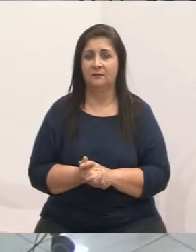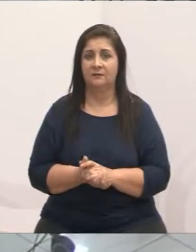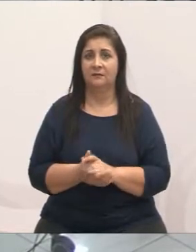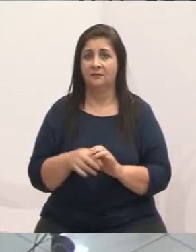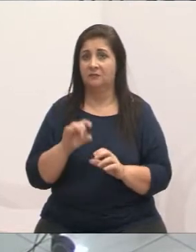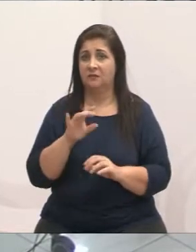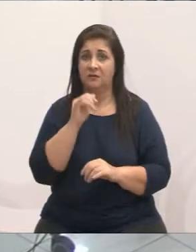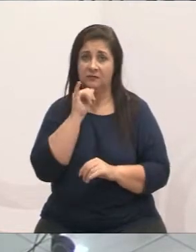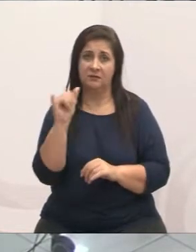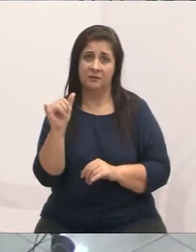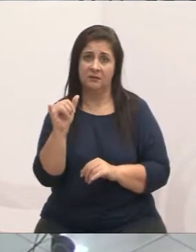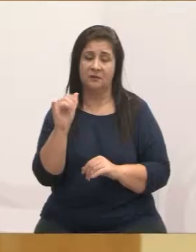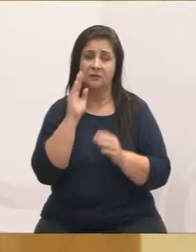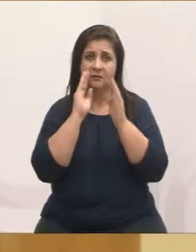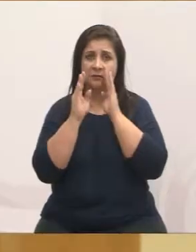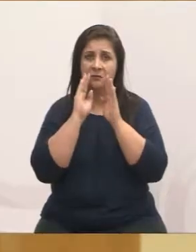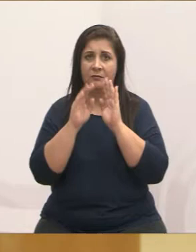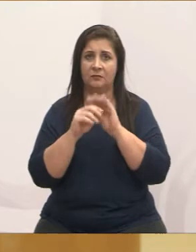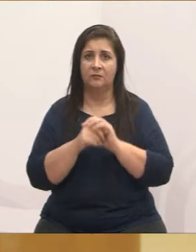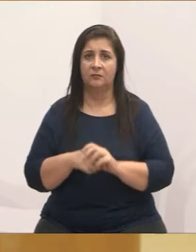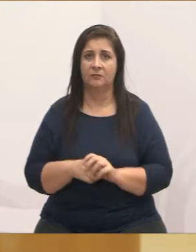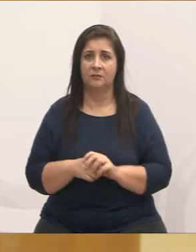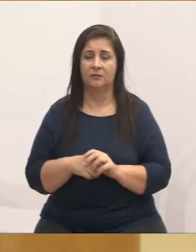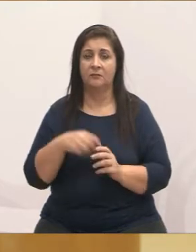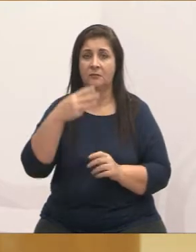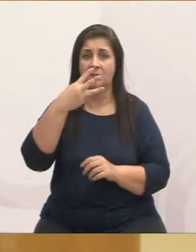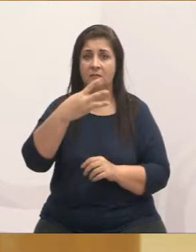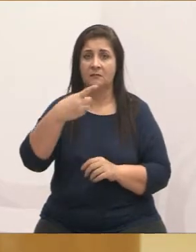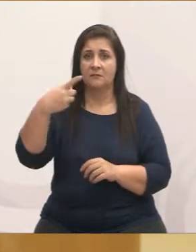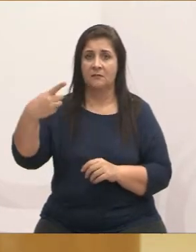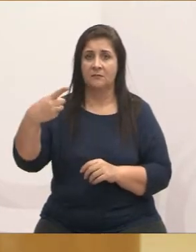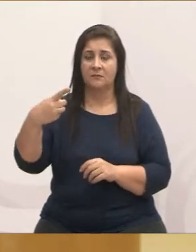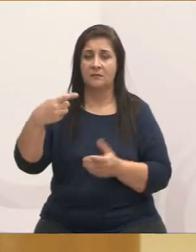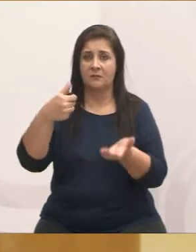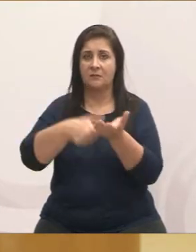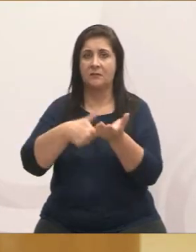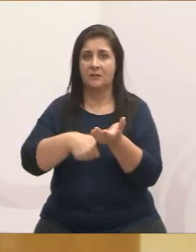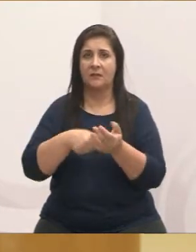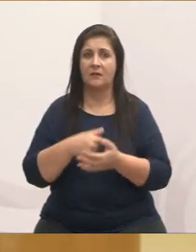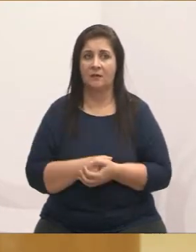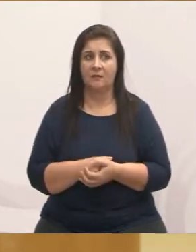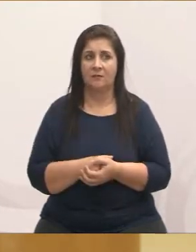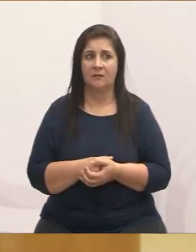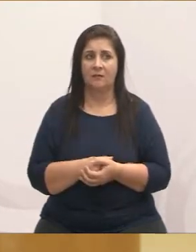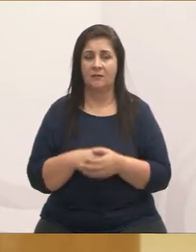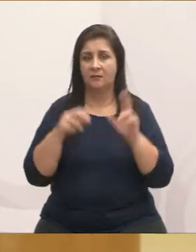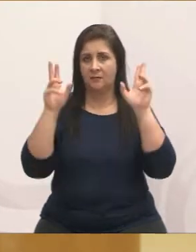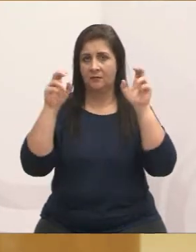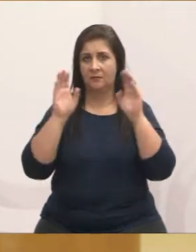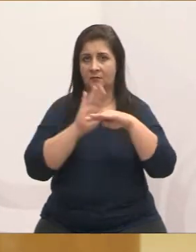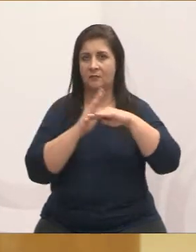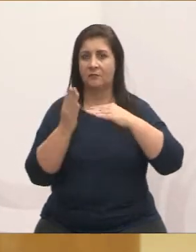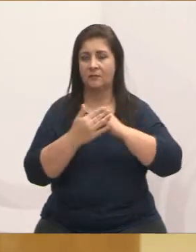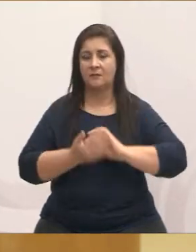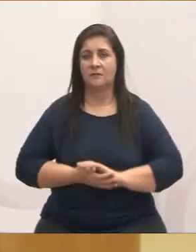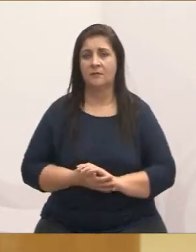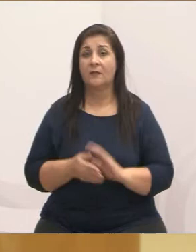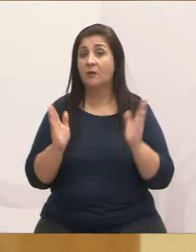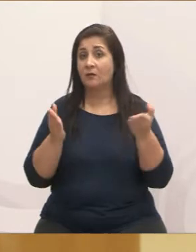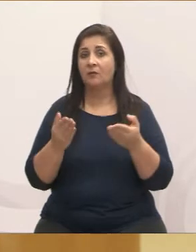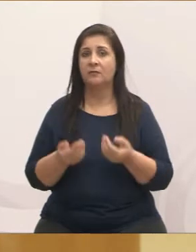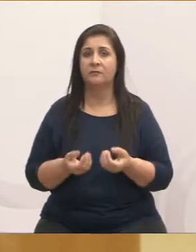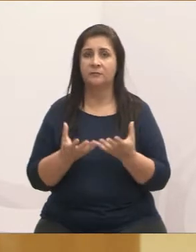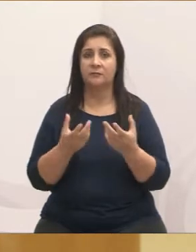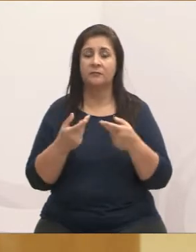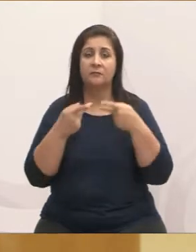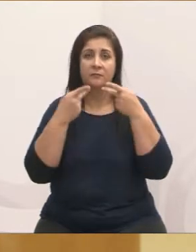nas redes sociais 31 ofícios que foram dirigidos aos bairros de Jacareí. Mas hoje eu gostaria de fazer uns comentários gerais a